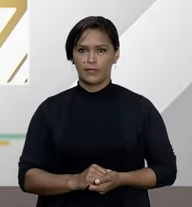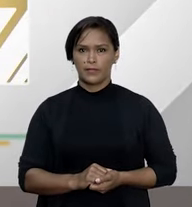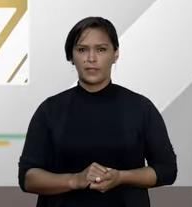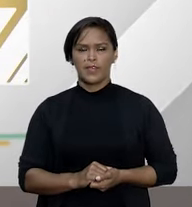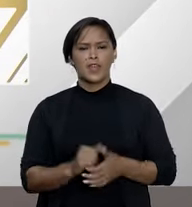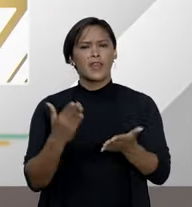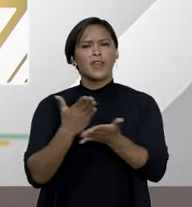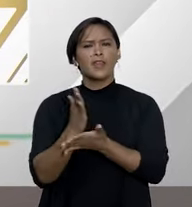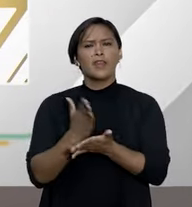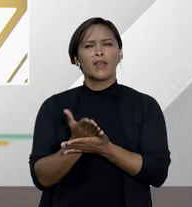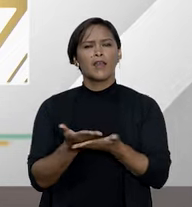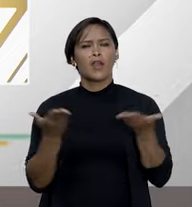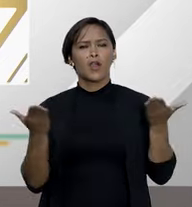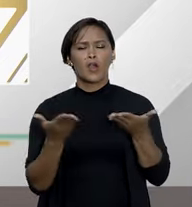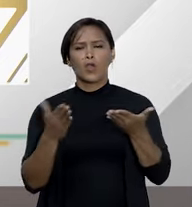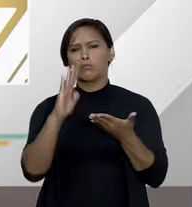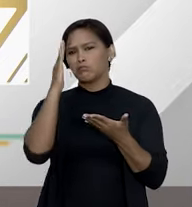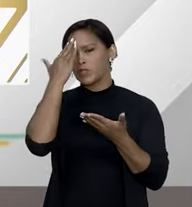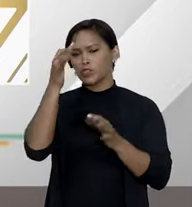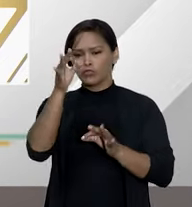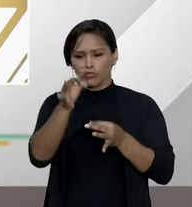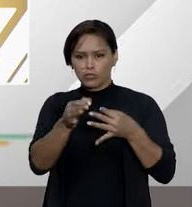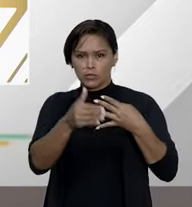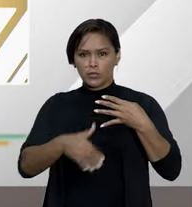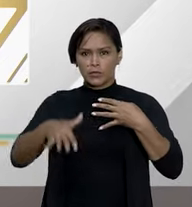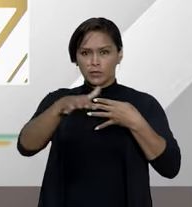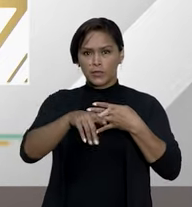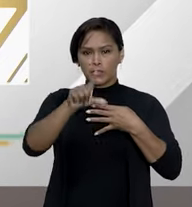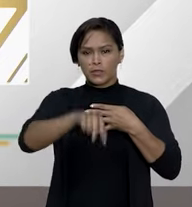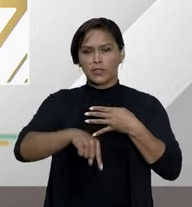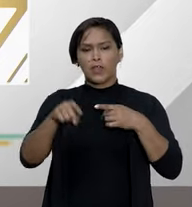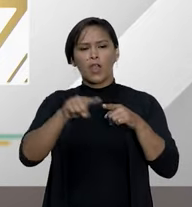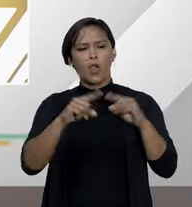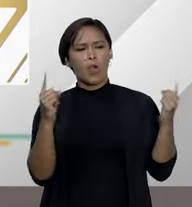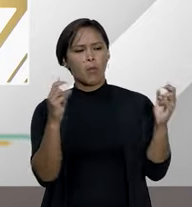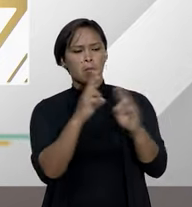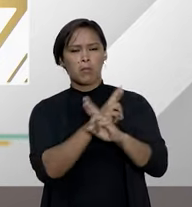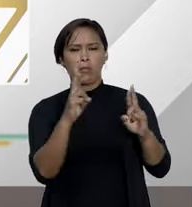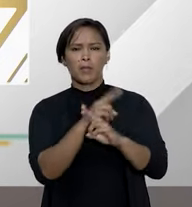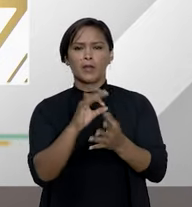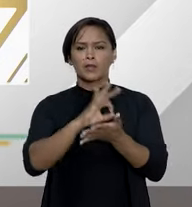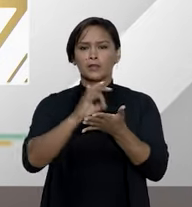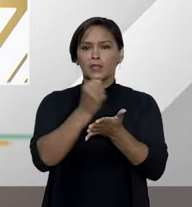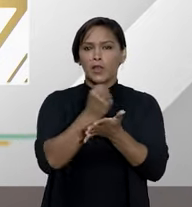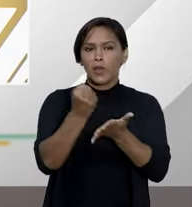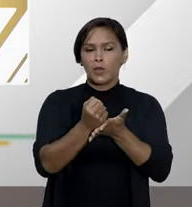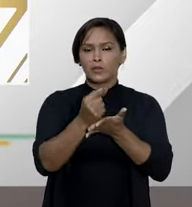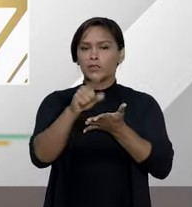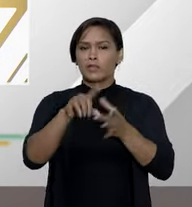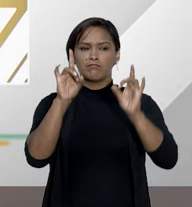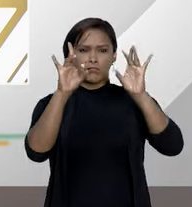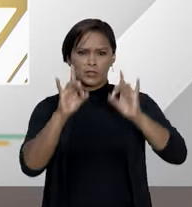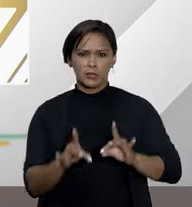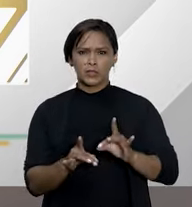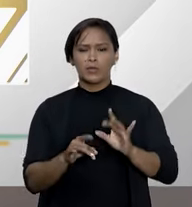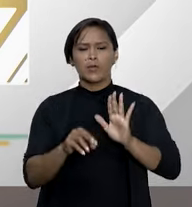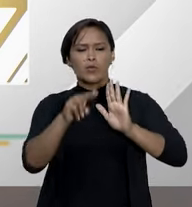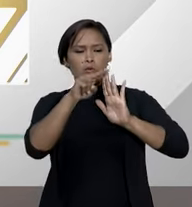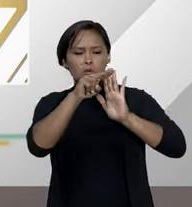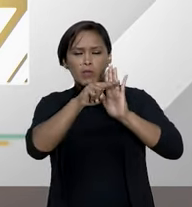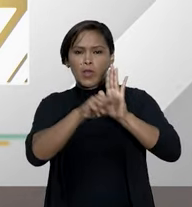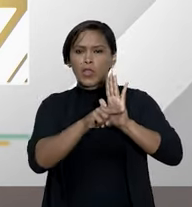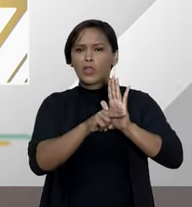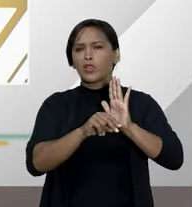Entrando agora no entendimento jurisprudencial relativo a contratos, mais precisamente sobre cláusulas